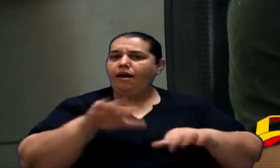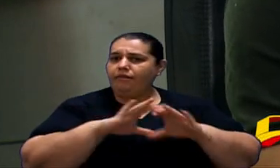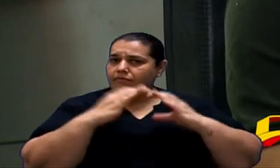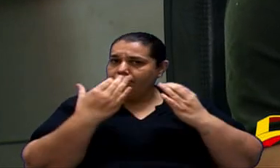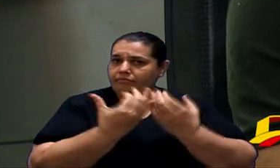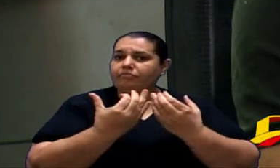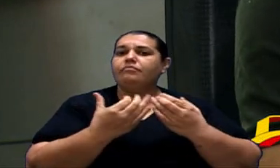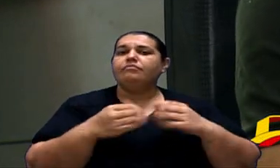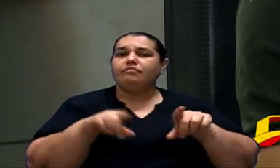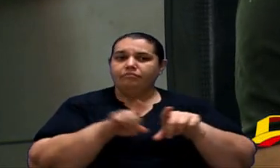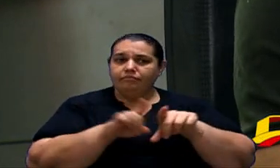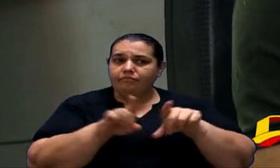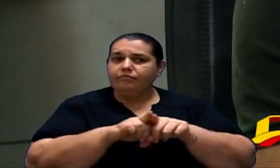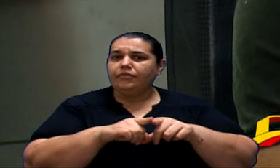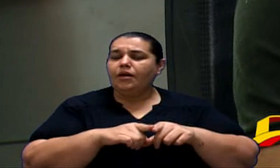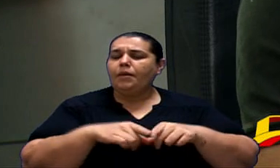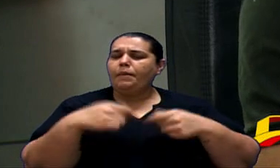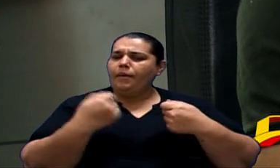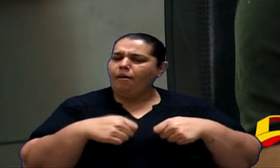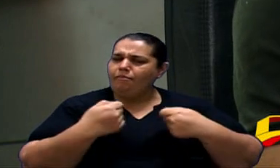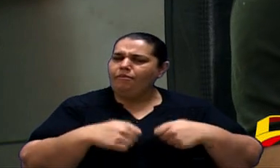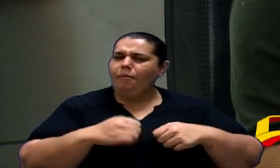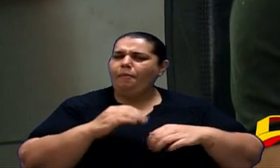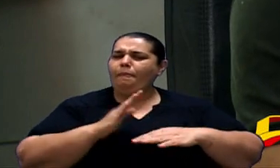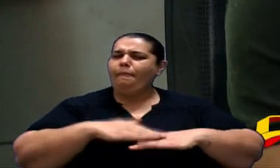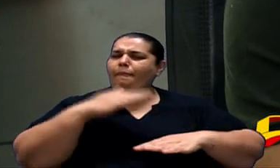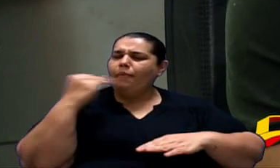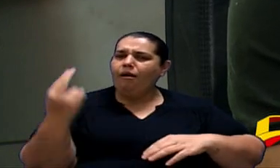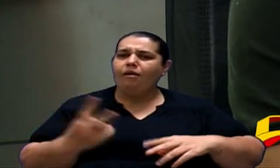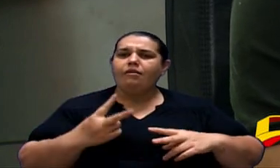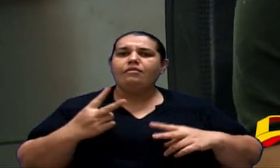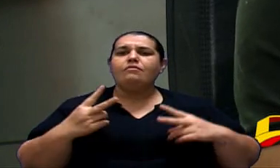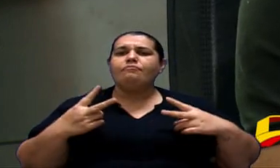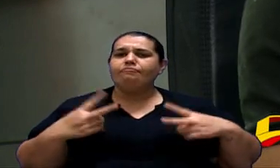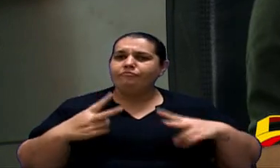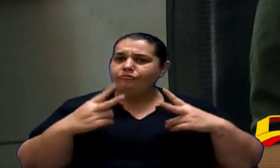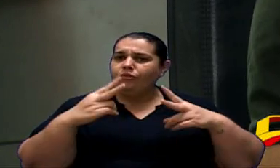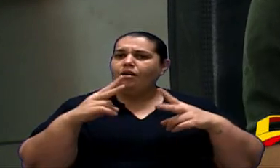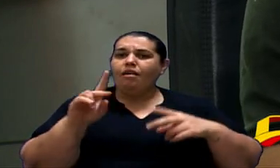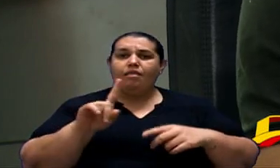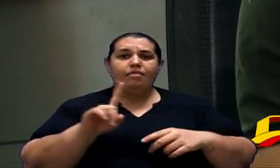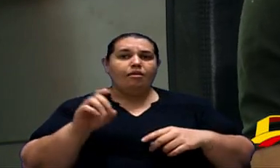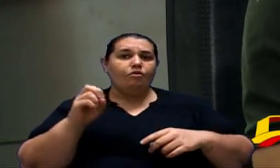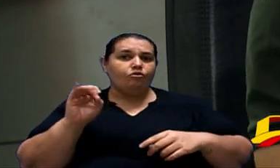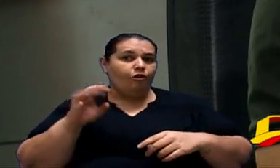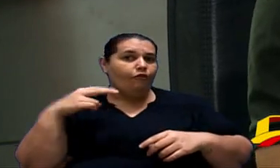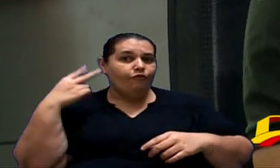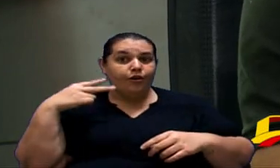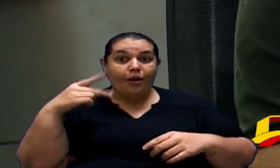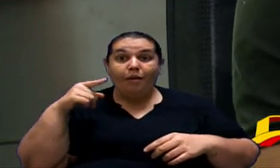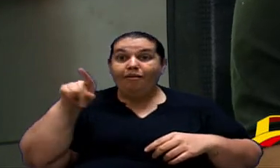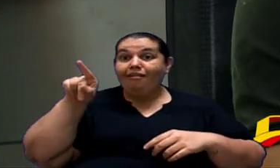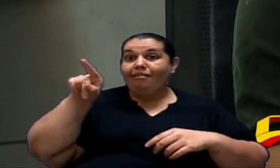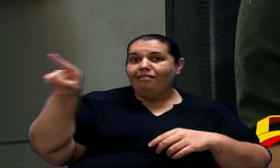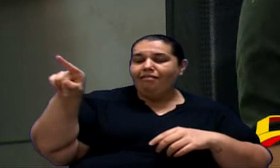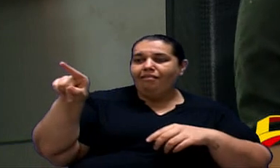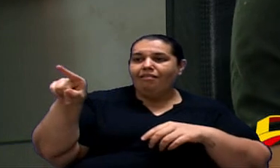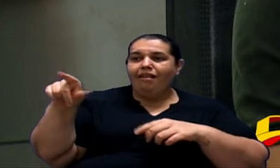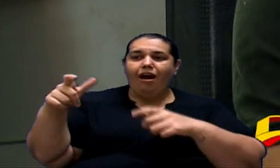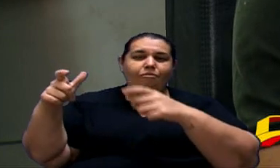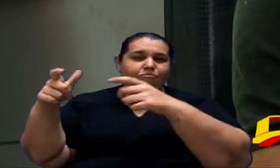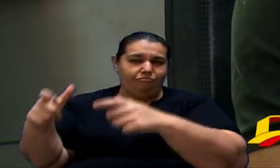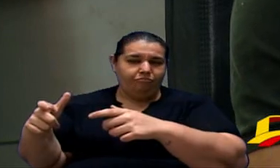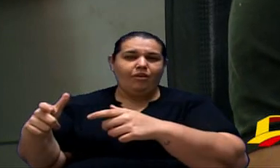porque a gente é pouco, a gente precisa ser mais. Não o jovem vereador, mas o jovem que está na rua, que está precisando do emprego, que está